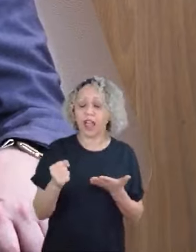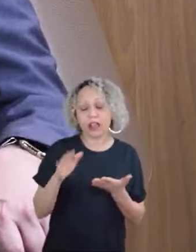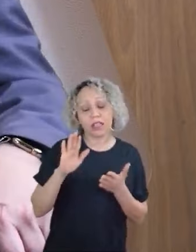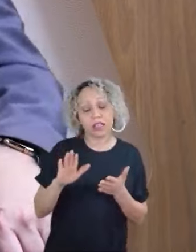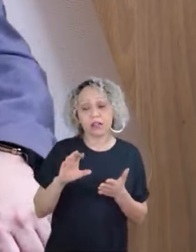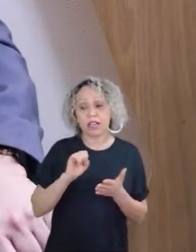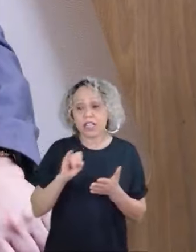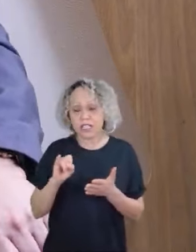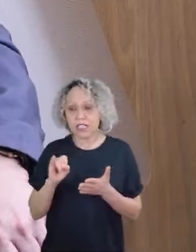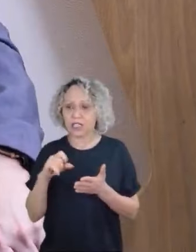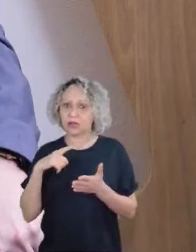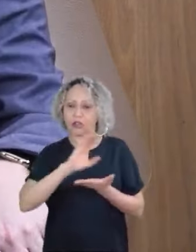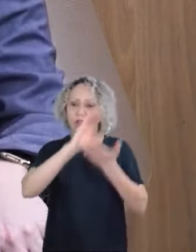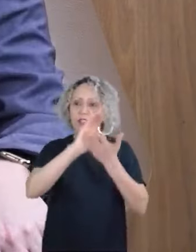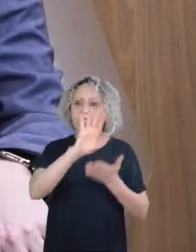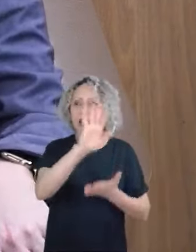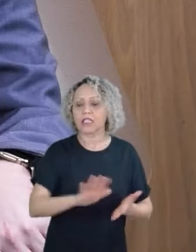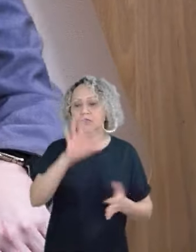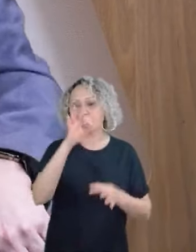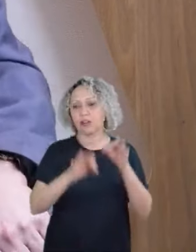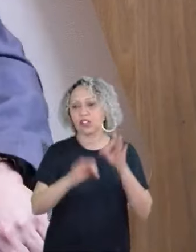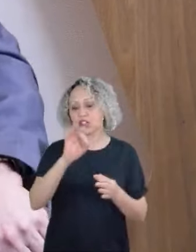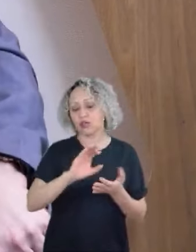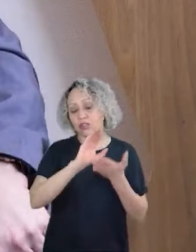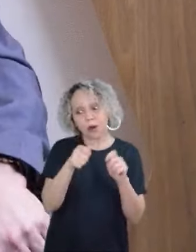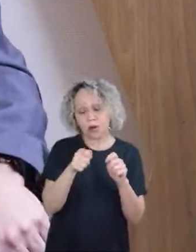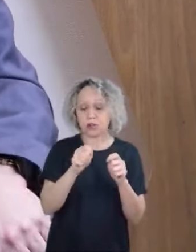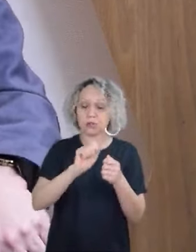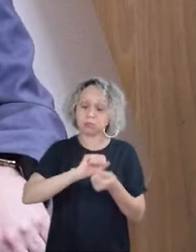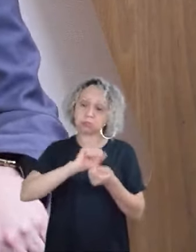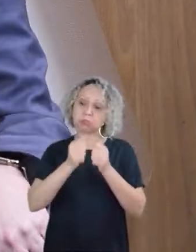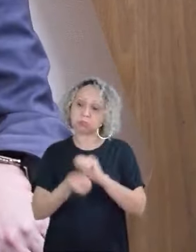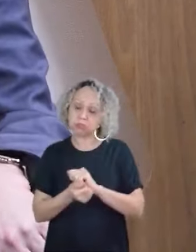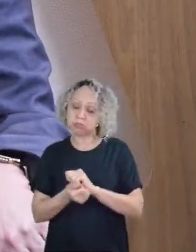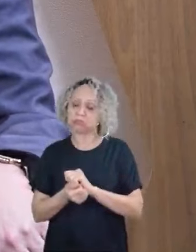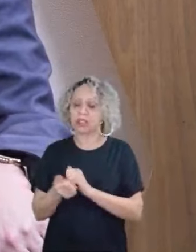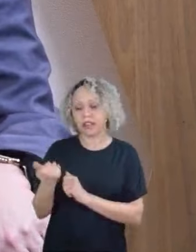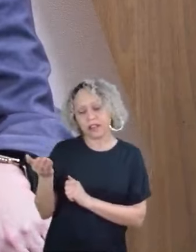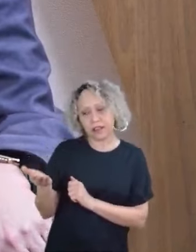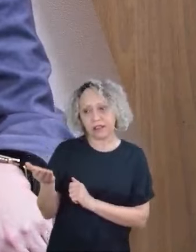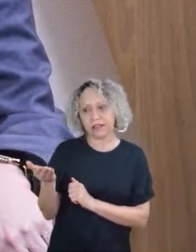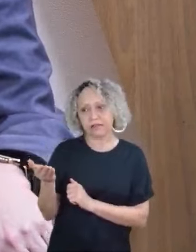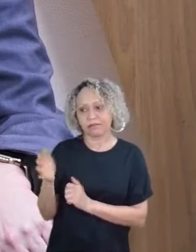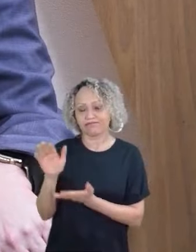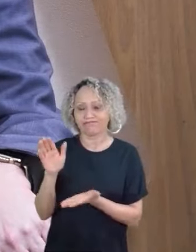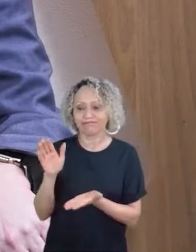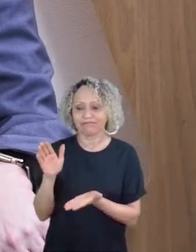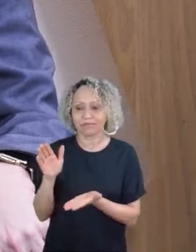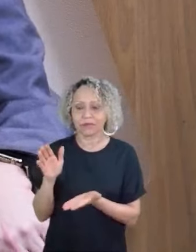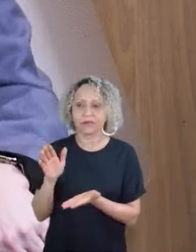CNJ converta a exoneração dele em demissão. E aí ele teria problemas políticos, porque